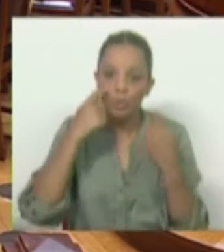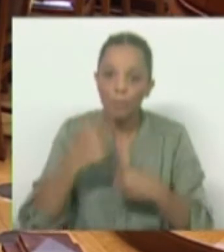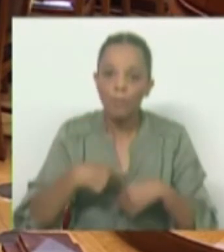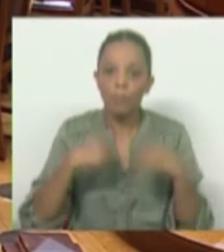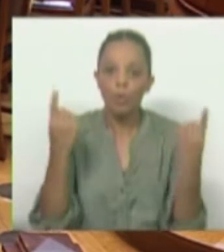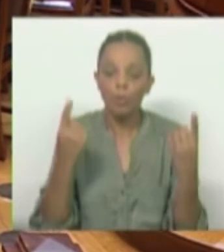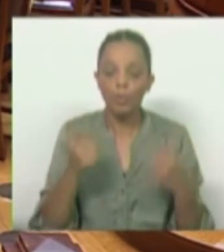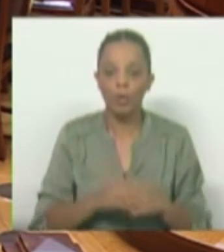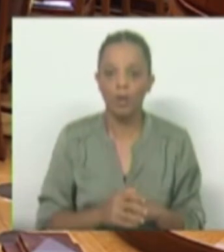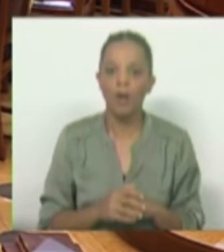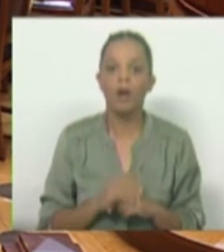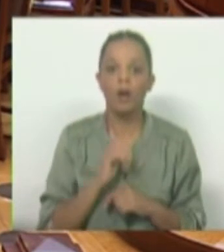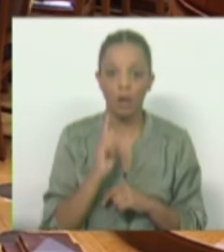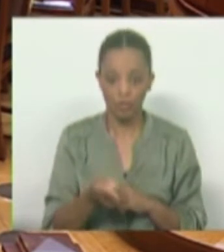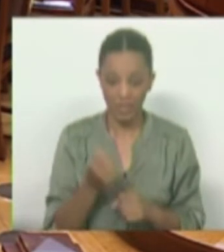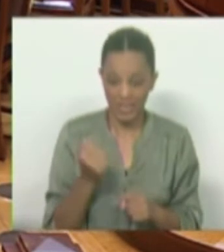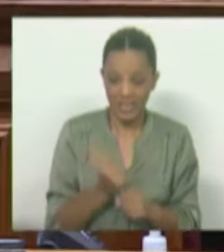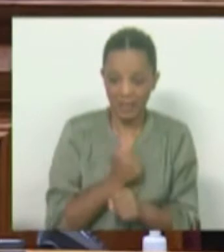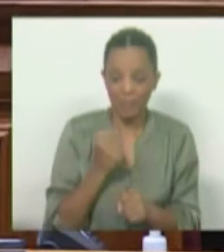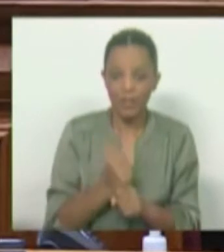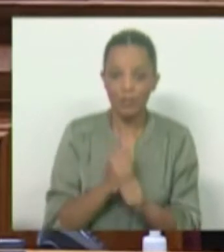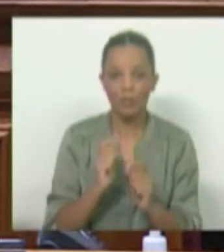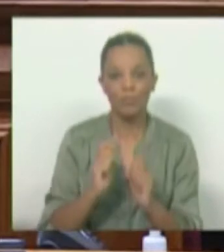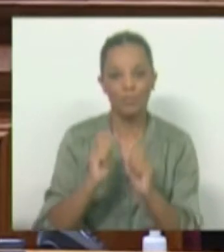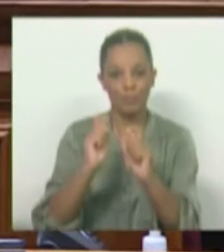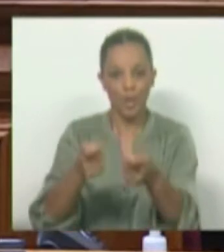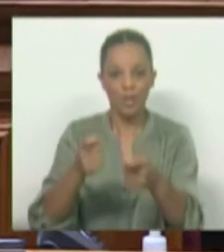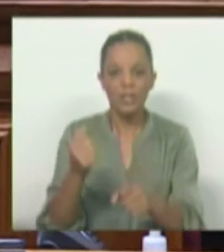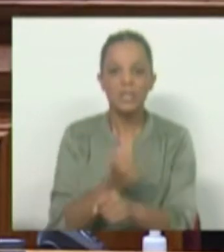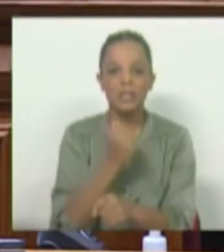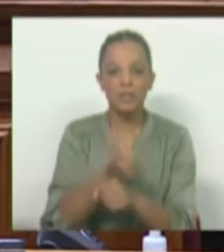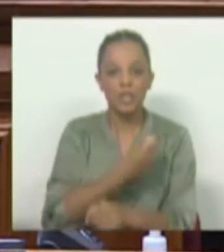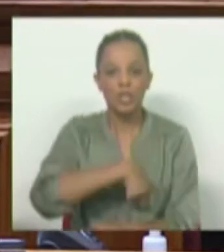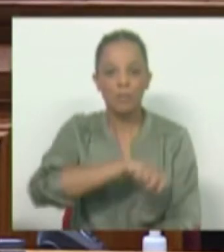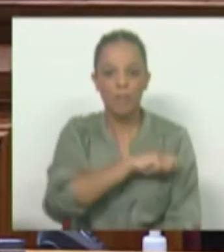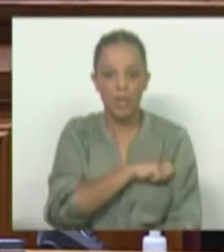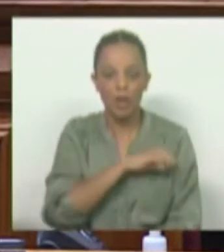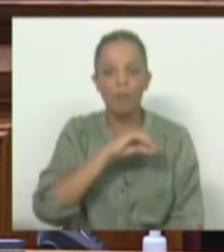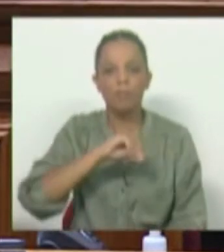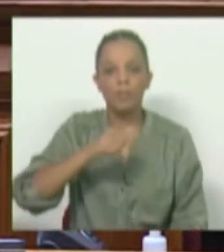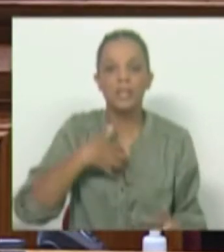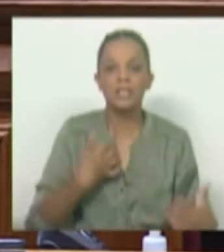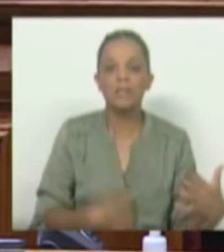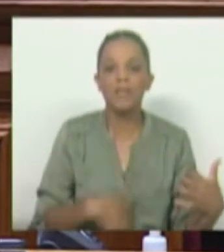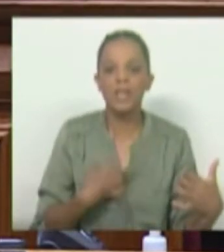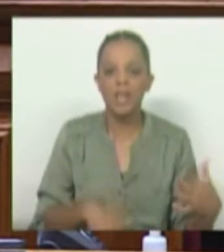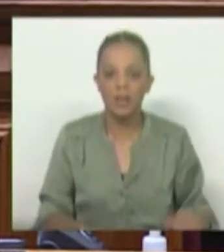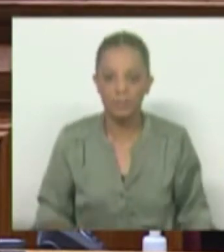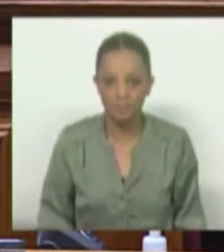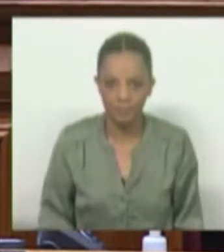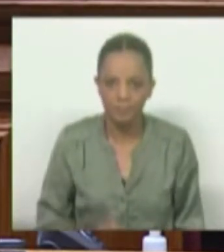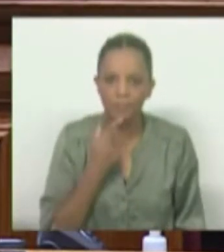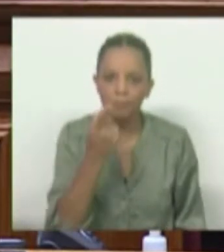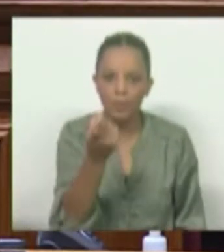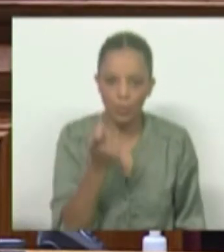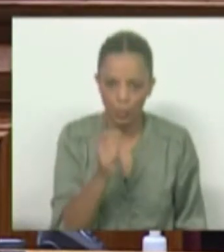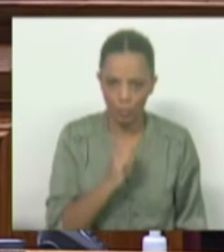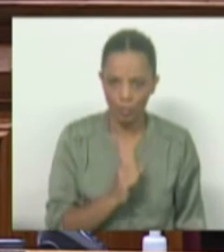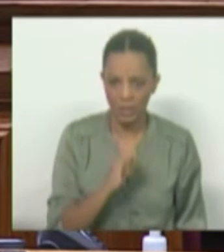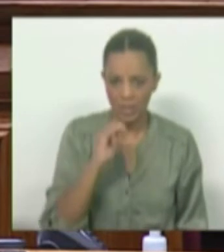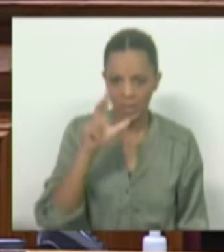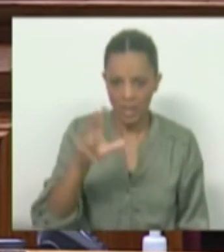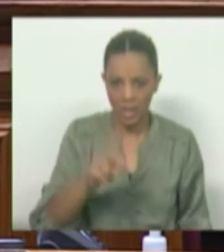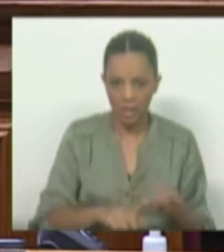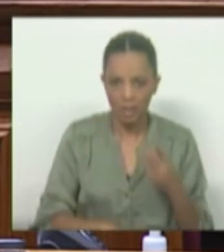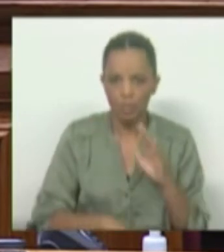foi entregar esse serviço a um serviço espanhol, em Sevilha. E eu pergunto então, está a Iniciativa Liberal, está o